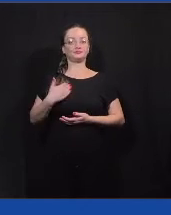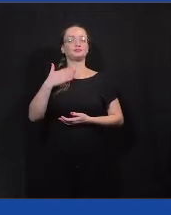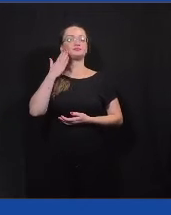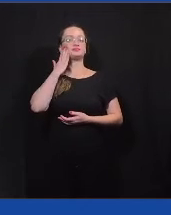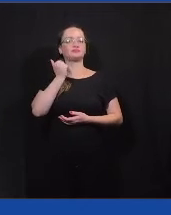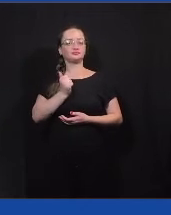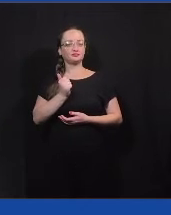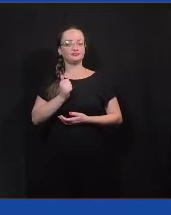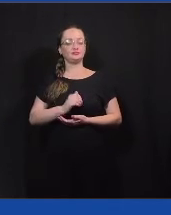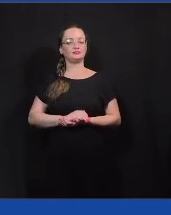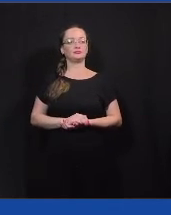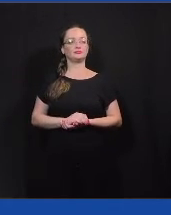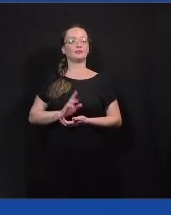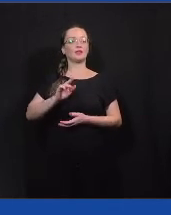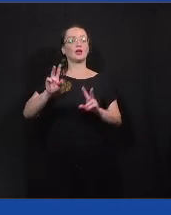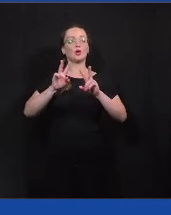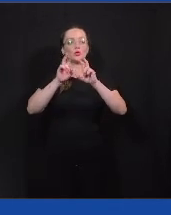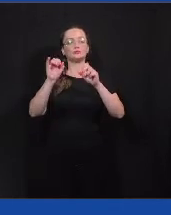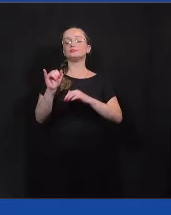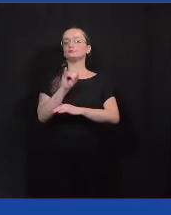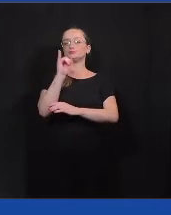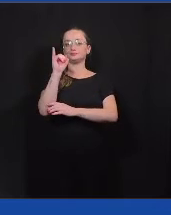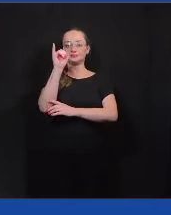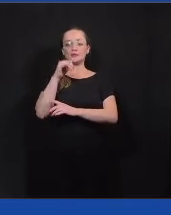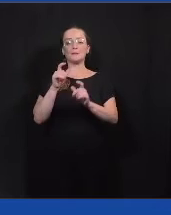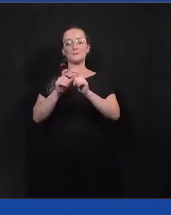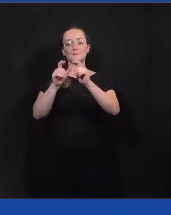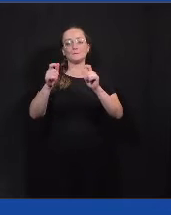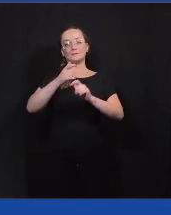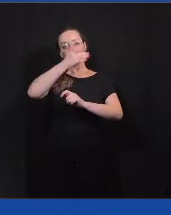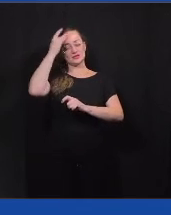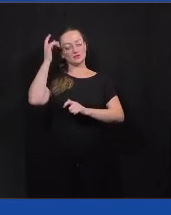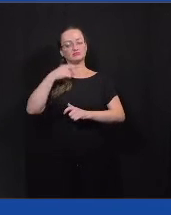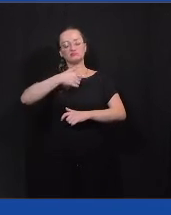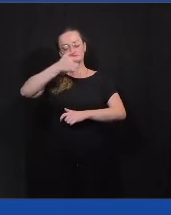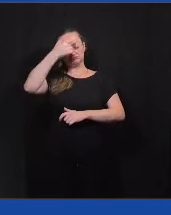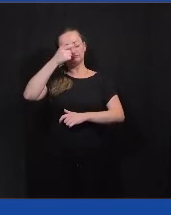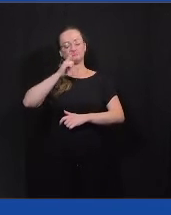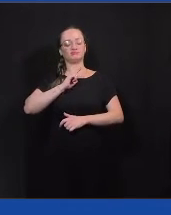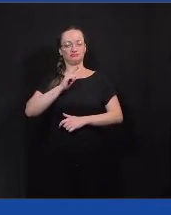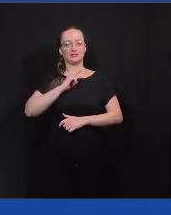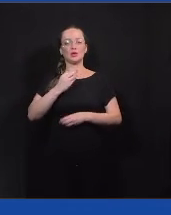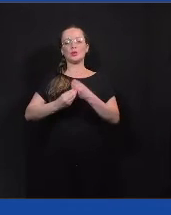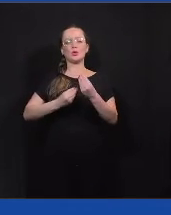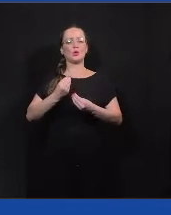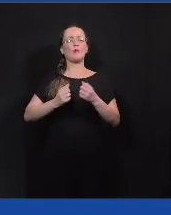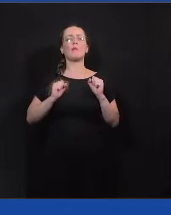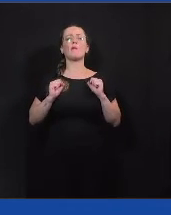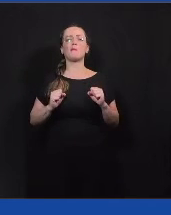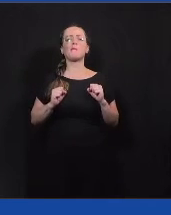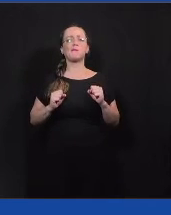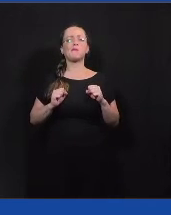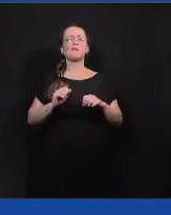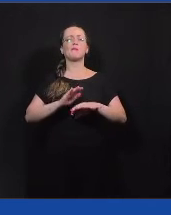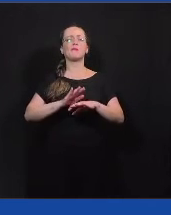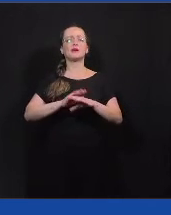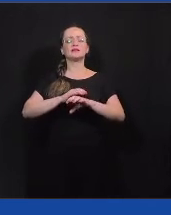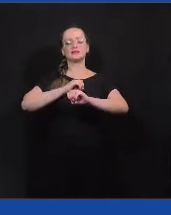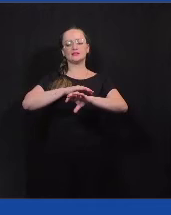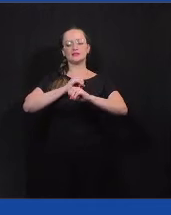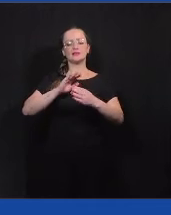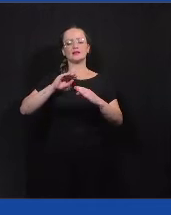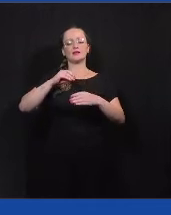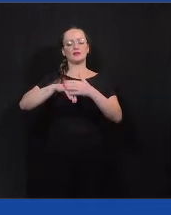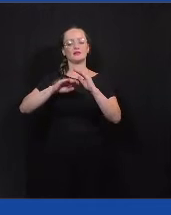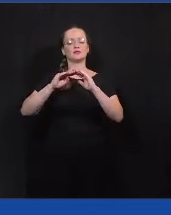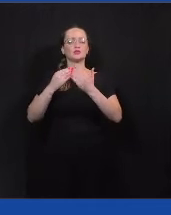é um assunto muito importante. acho que a maioria das pessoas tem consciência de como deveria isso ser ensinado nas escolas,